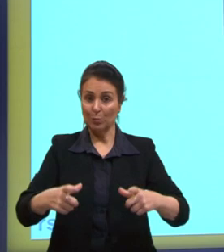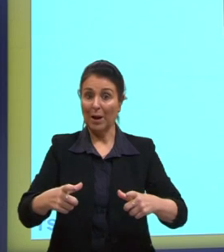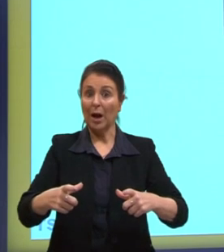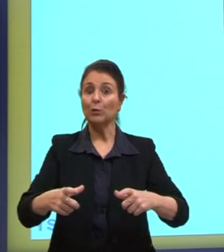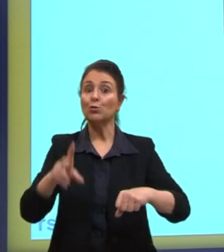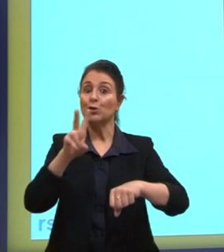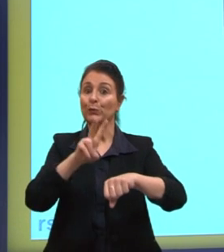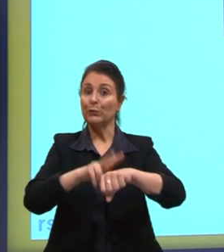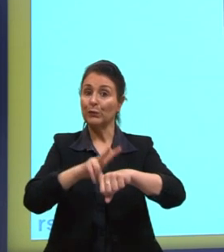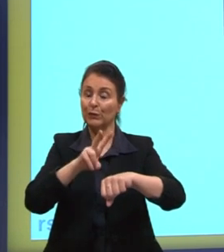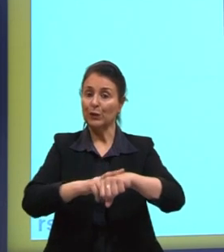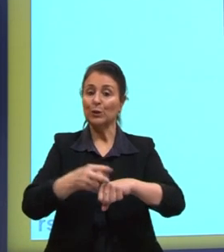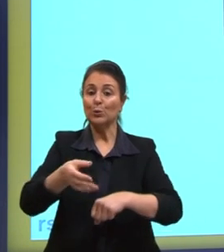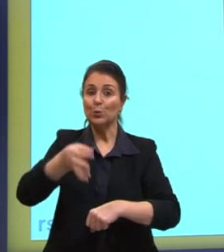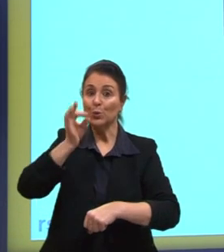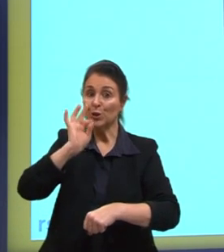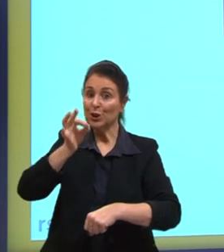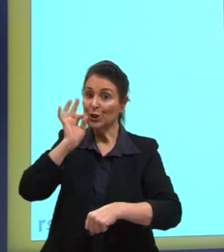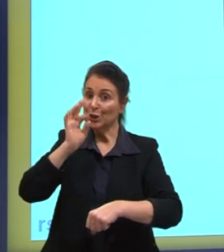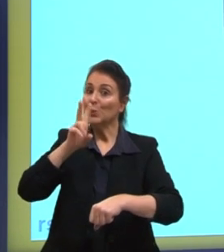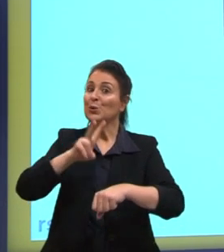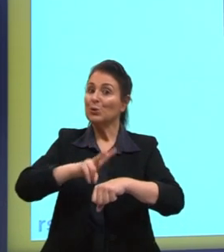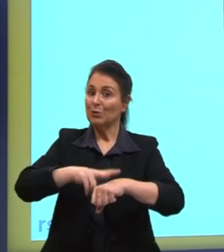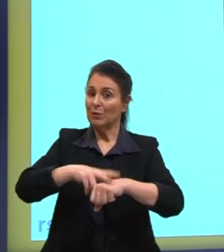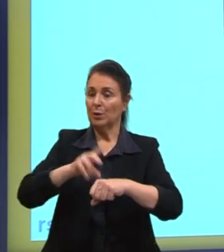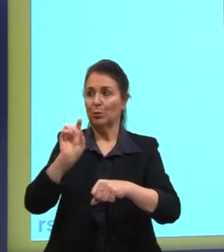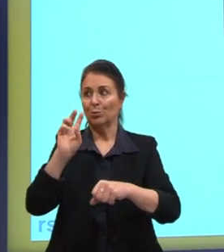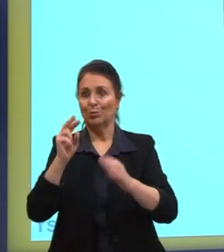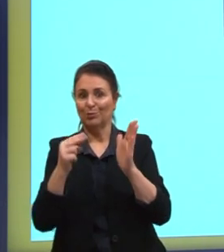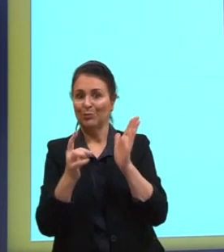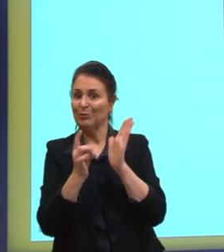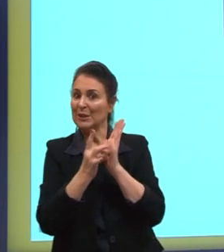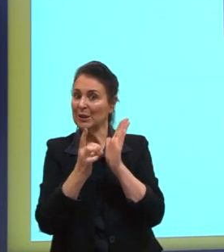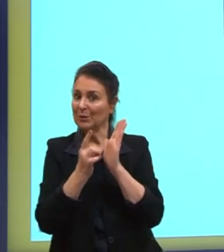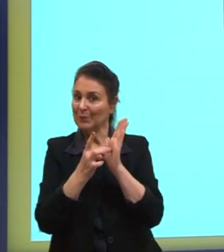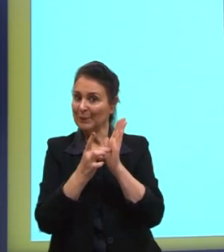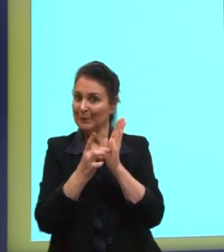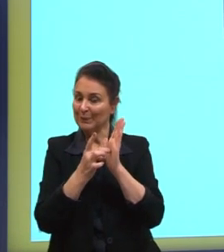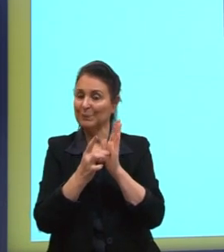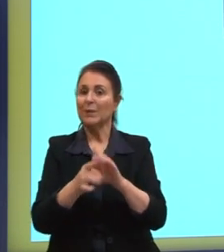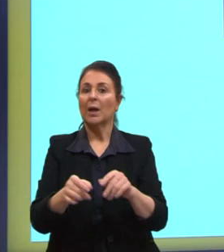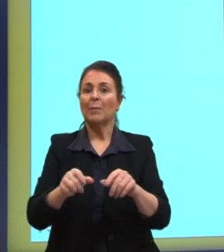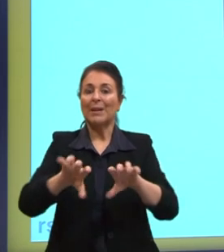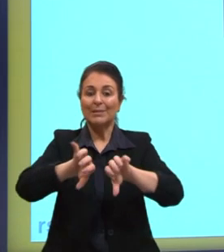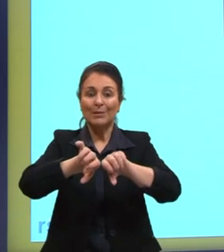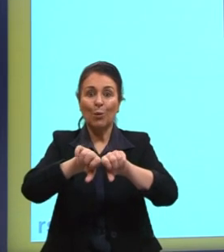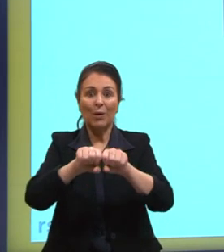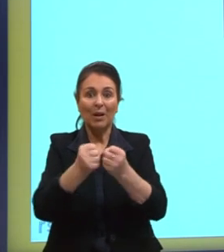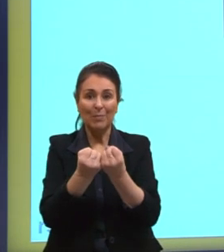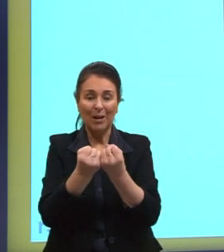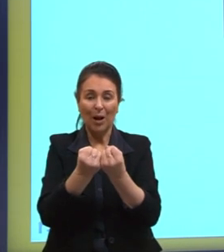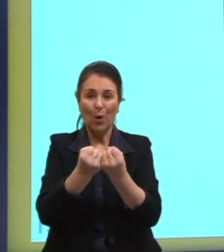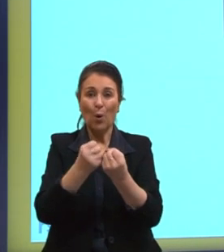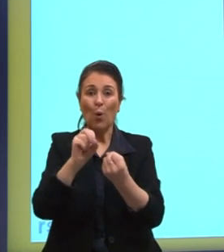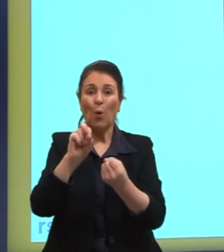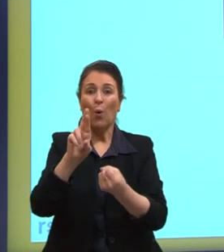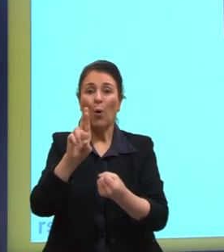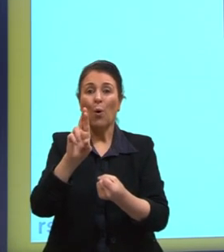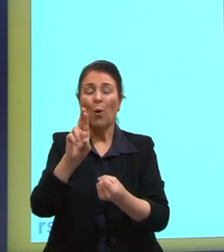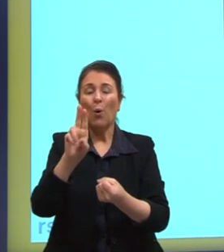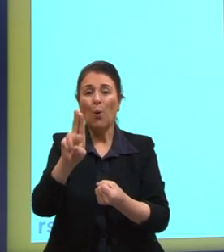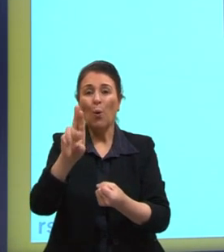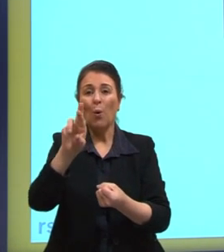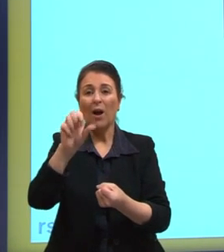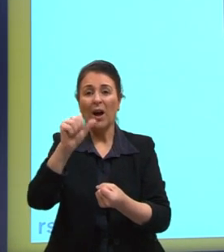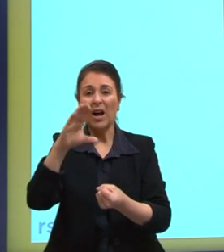vidro, nossas xícaras de vidro, para elas não racharem, não quebrarem, a gente usa